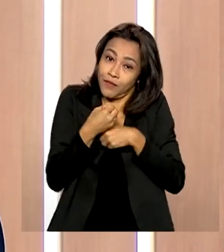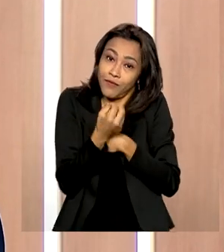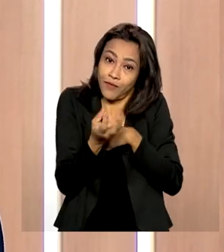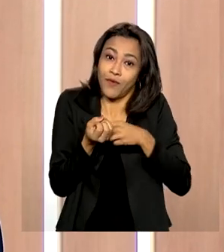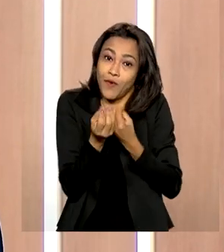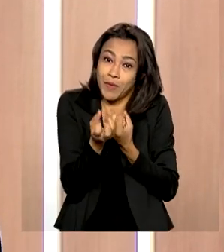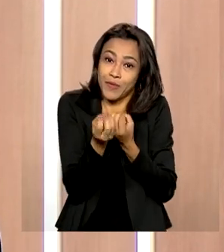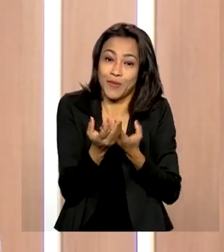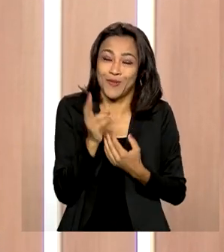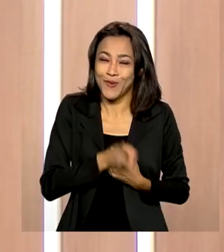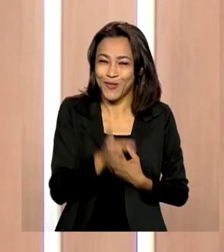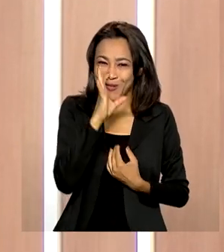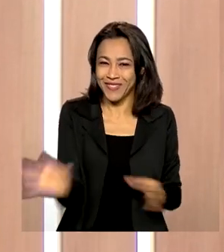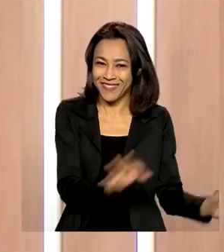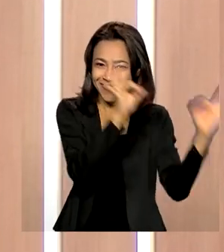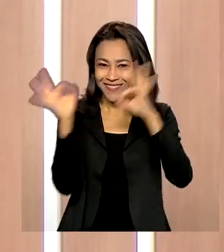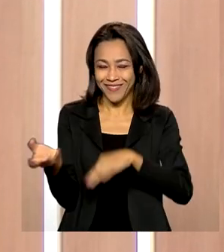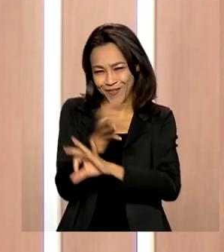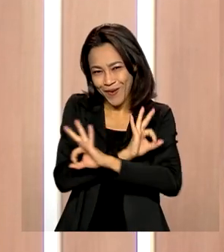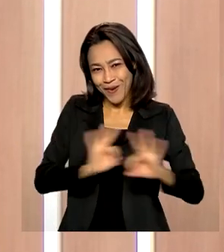hoje. Continue conosco e tenha um ótimo dia.